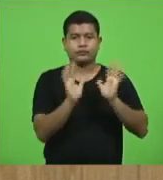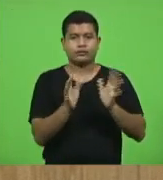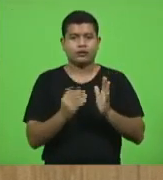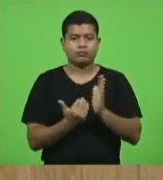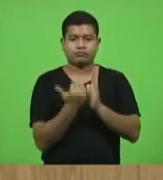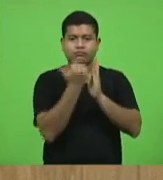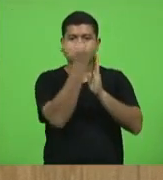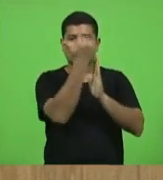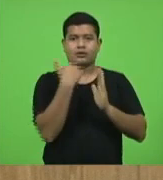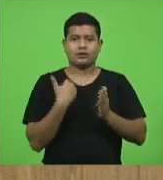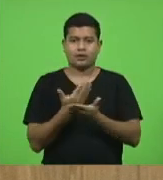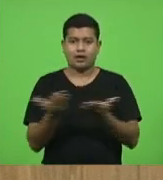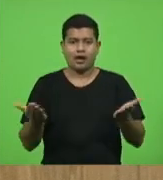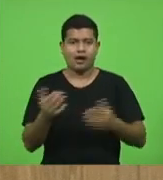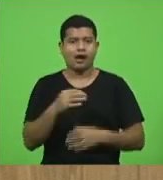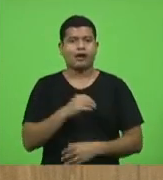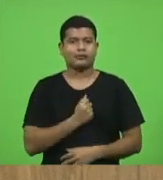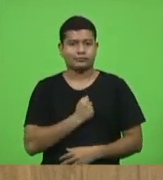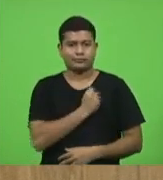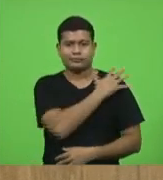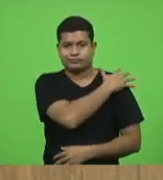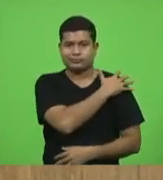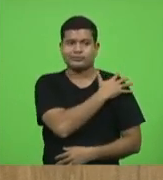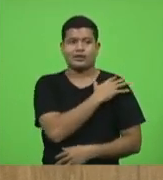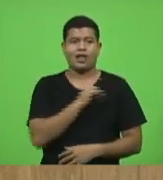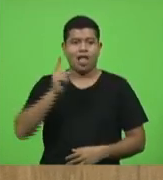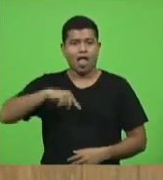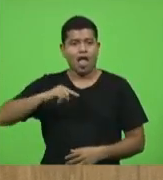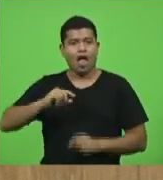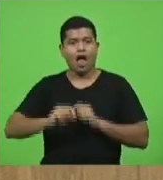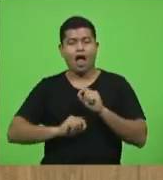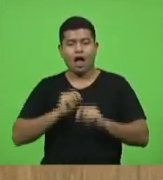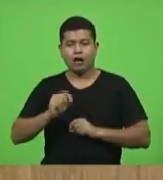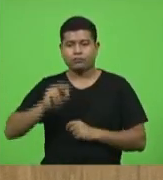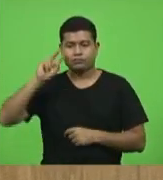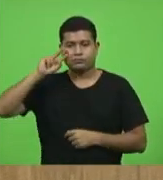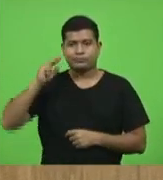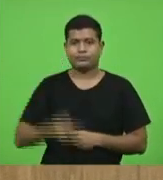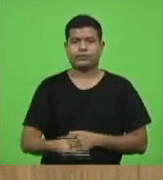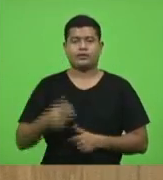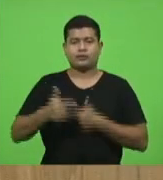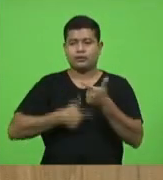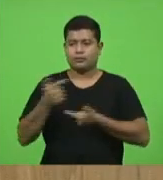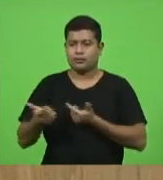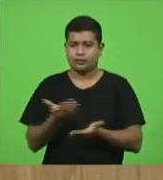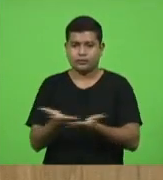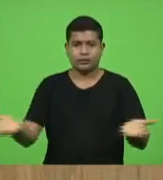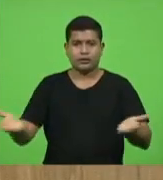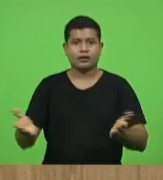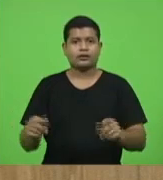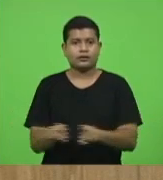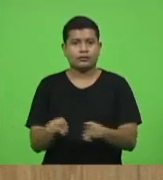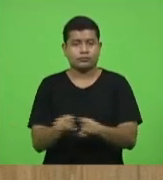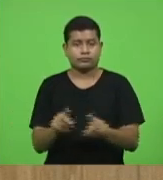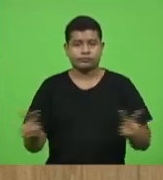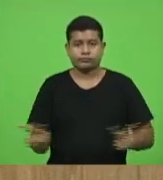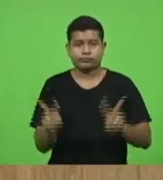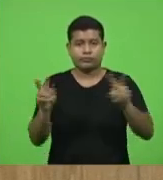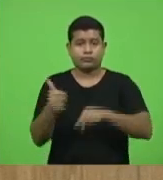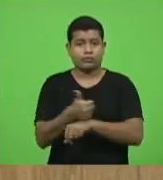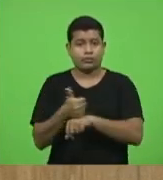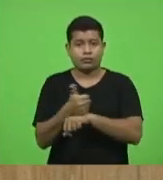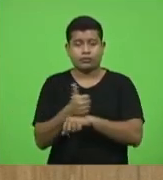Isso é uma forma de reconhecimento do trabalho, isso é uma forma de valorizar os profissionais da segurança